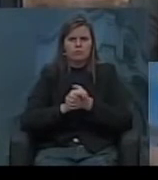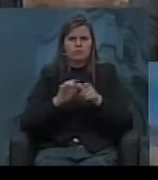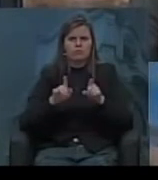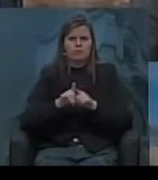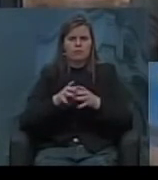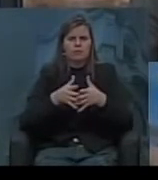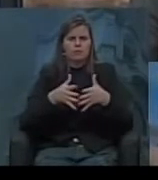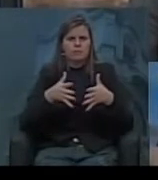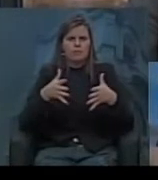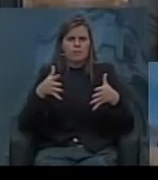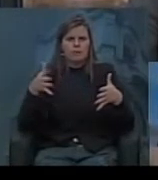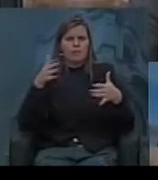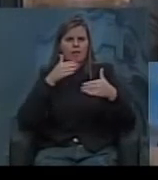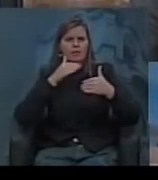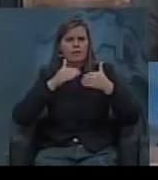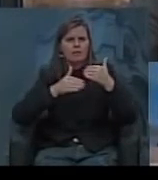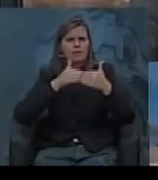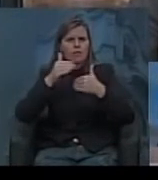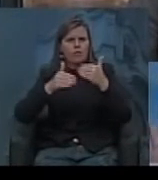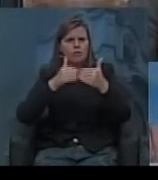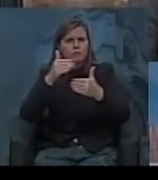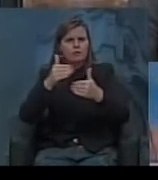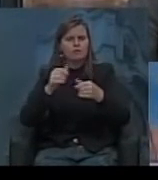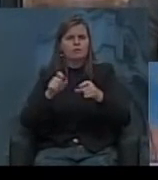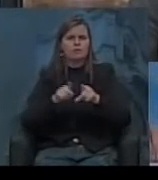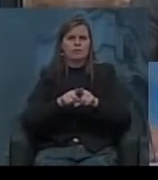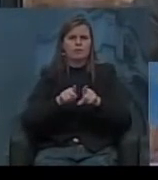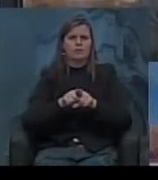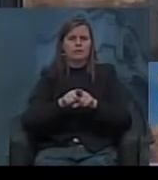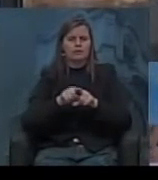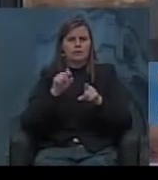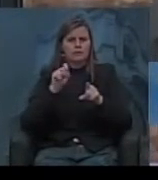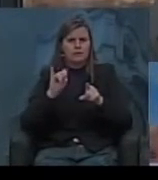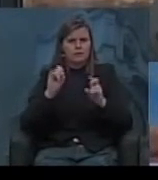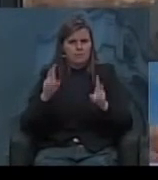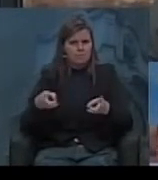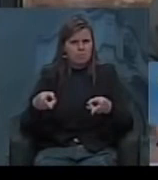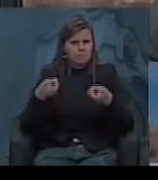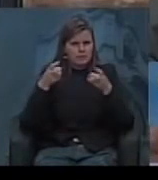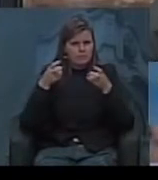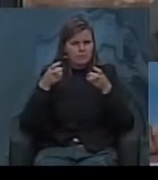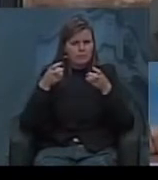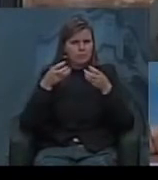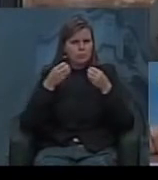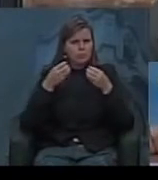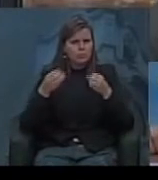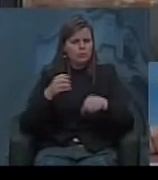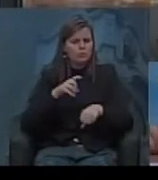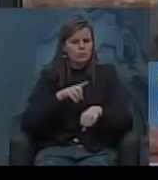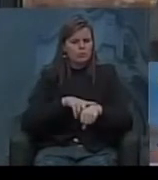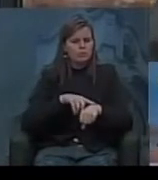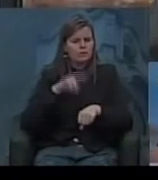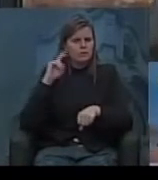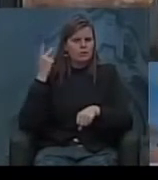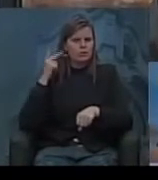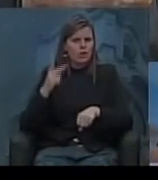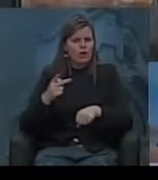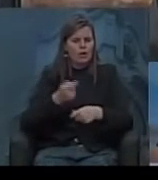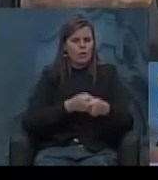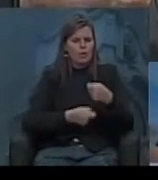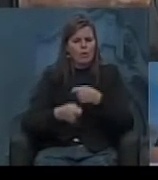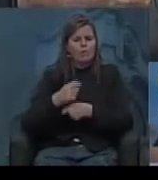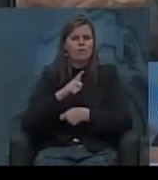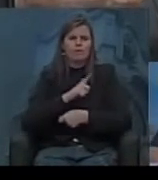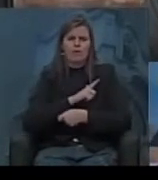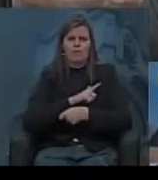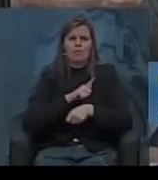crescimento e desenvolvimento se a gente foi perceber muitos períodos da nossa história econômica a gente tem períodos de